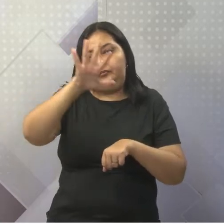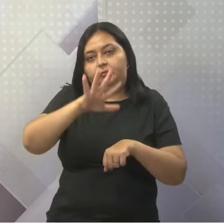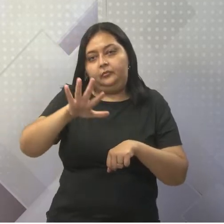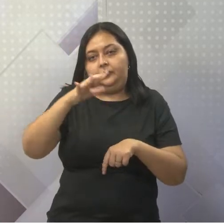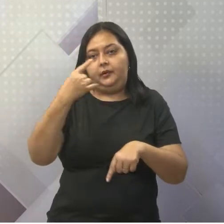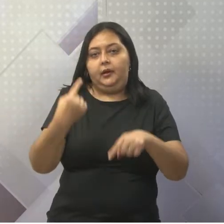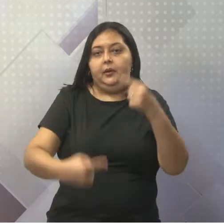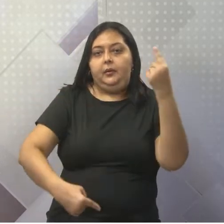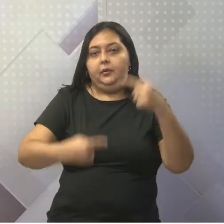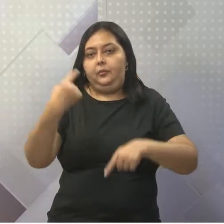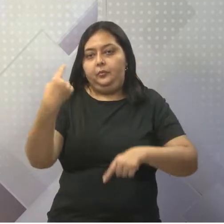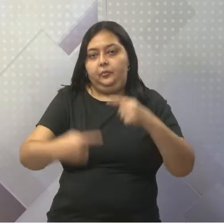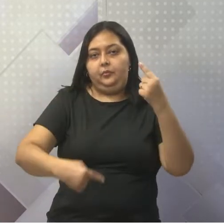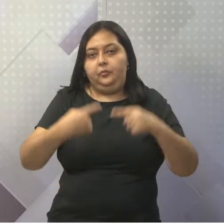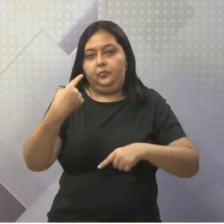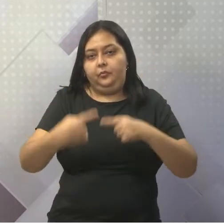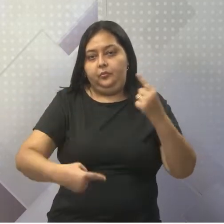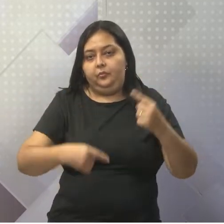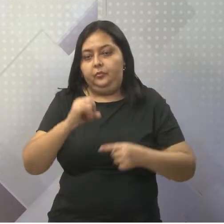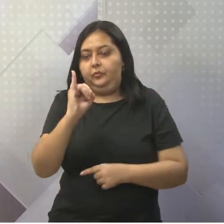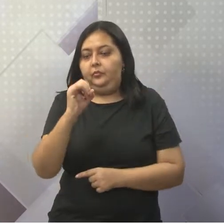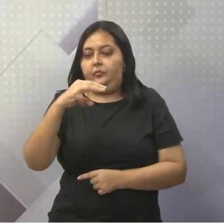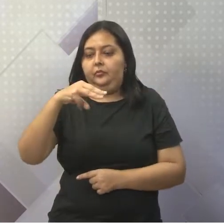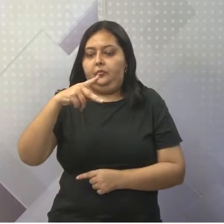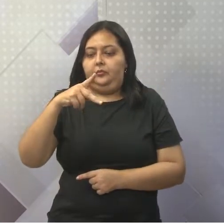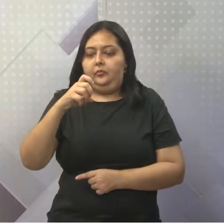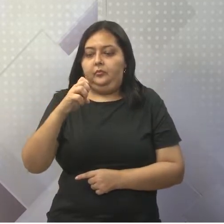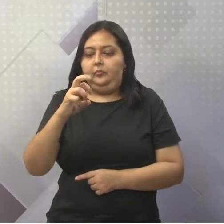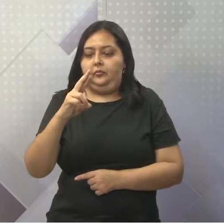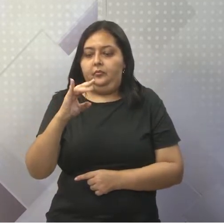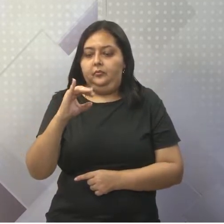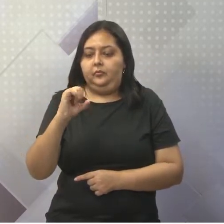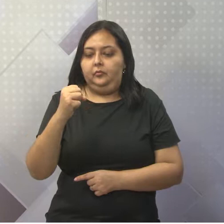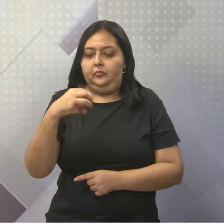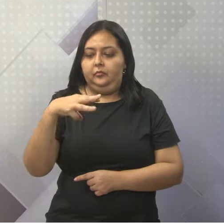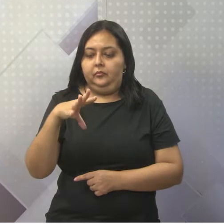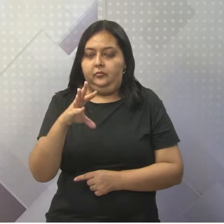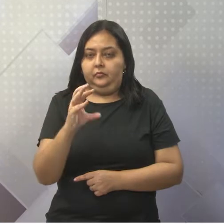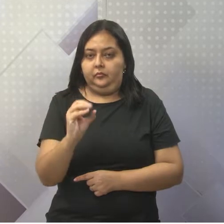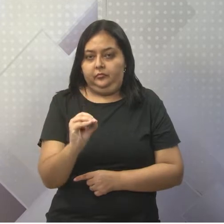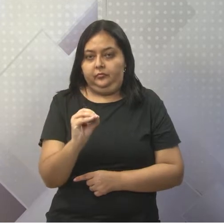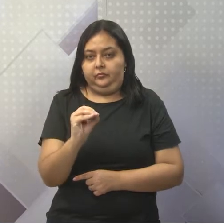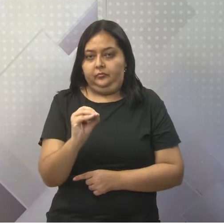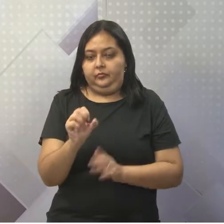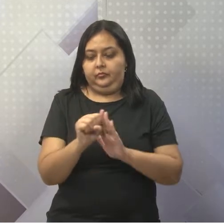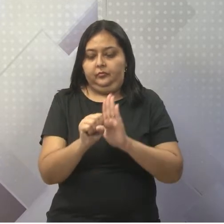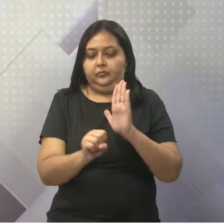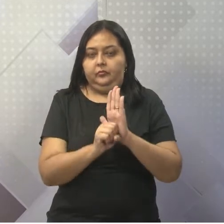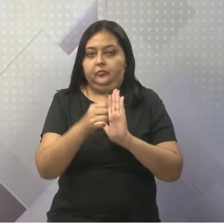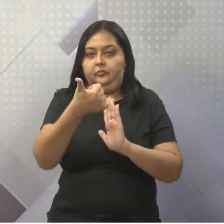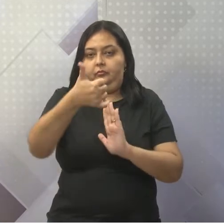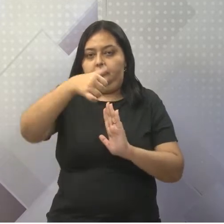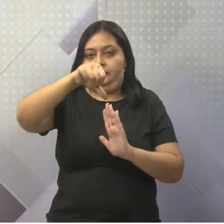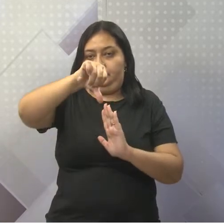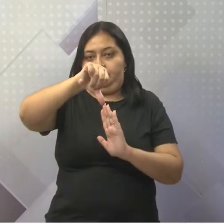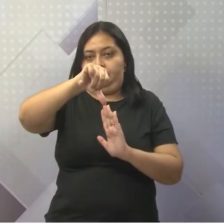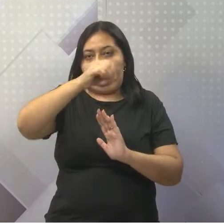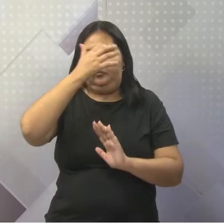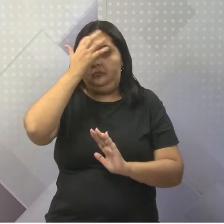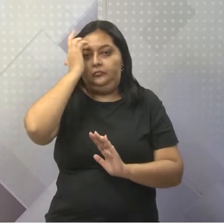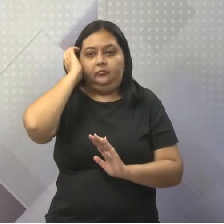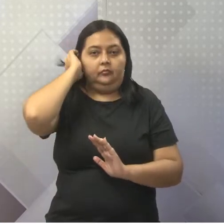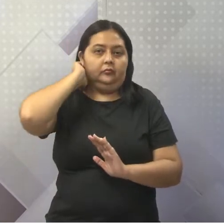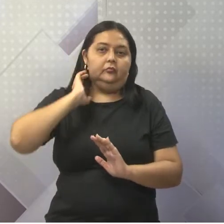de uma política chamada imperialismo ou neocolonialismo no século XIX. Então nós vemos que os